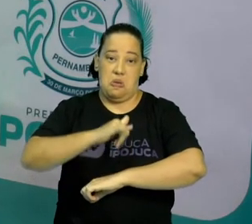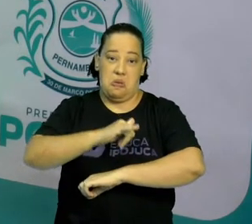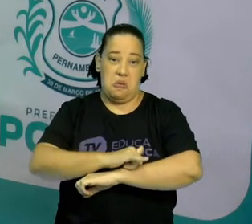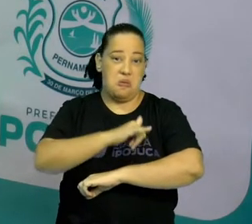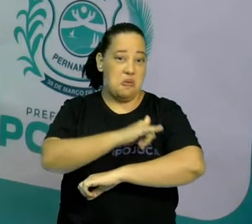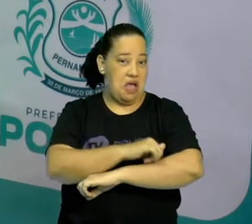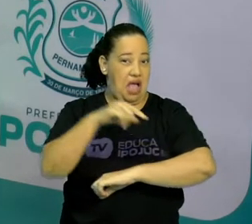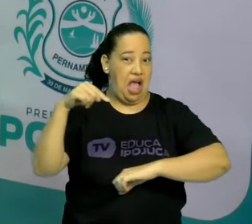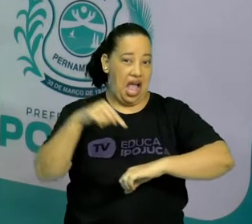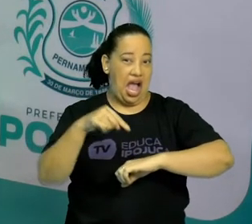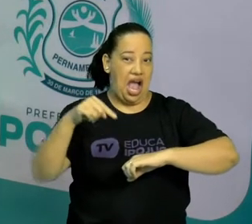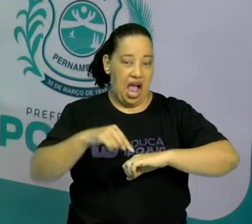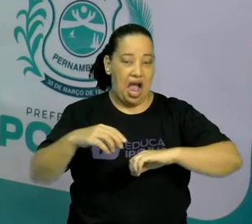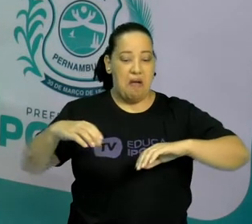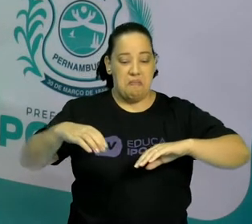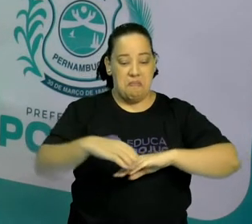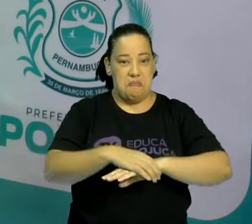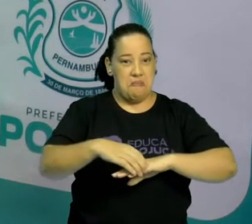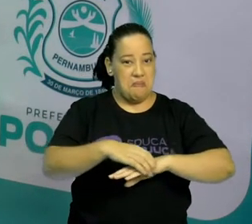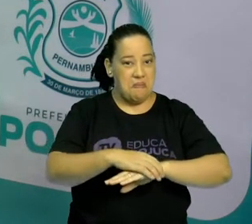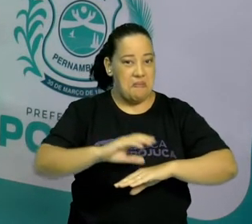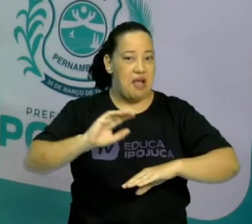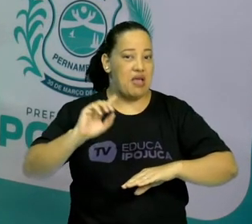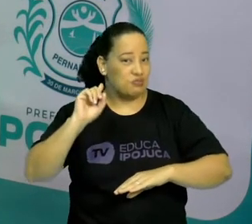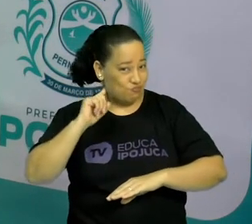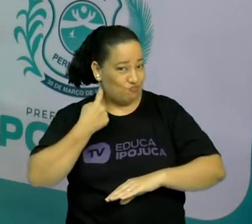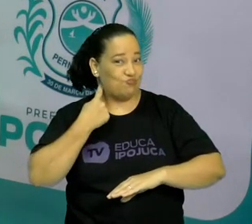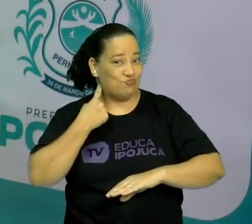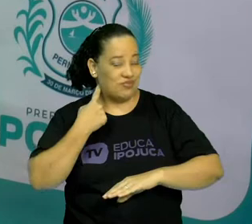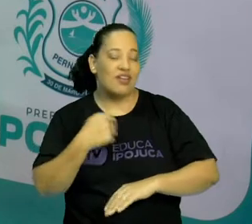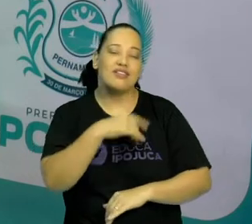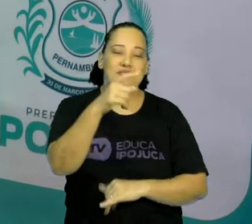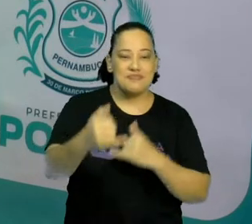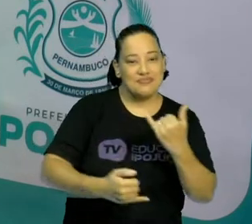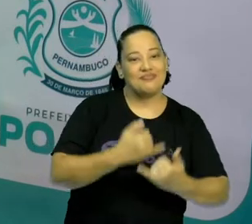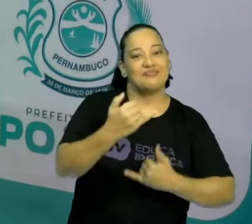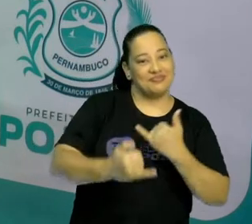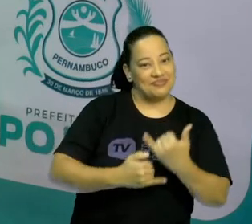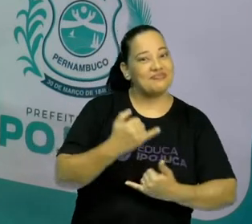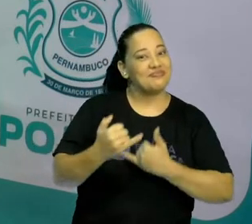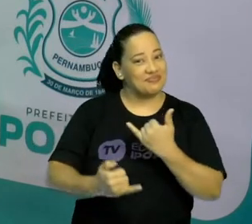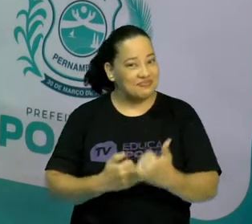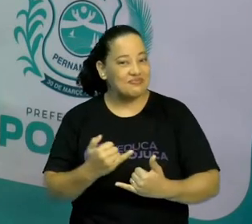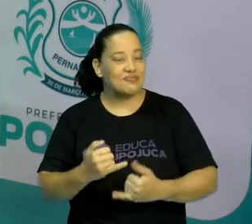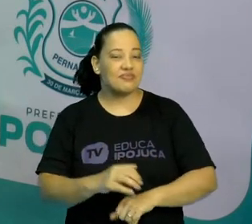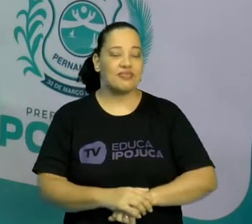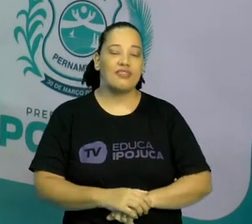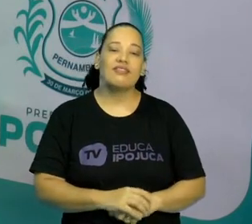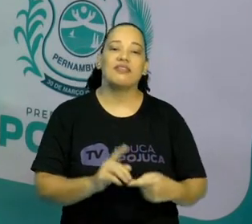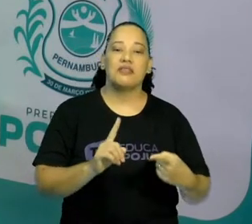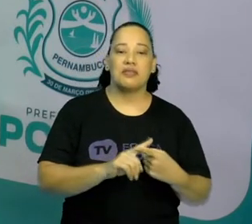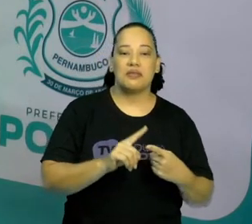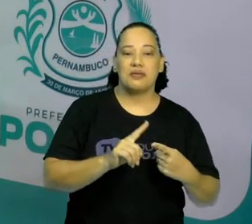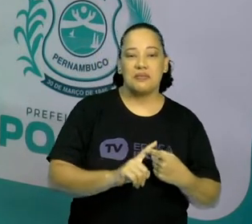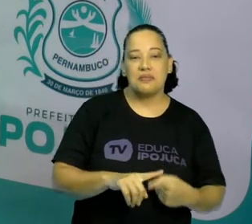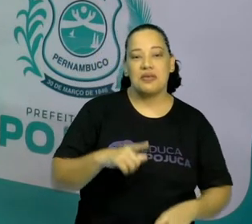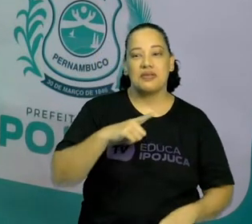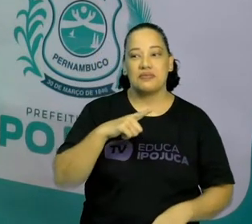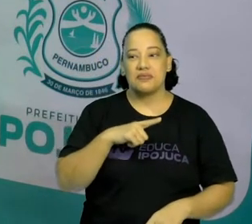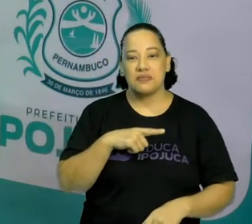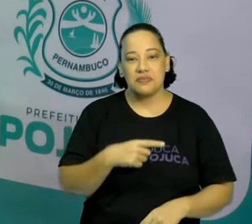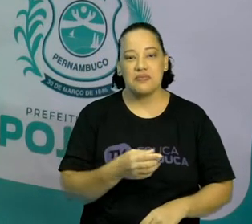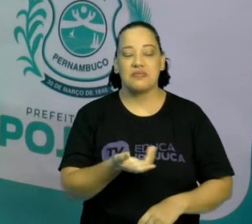Legal, né? Quem já brincou? Muito bom brincar com esta cantiga. E a cobra não tem mão,